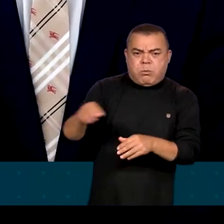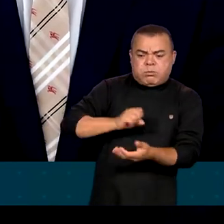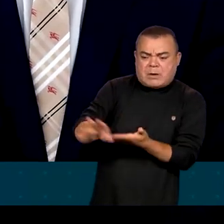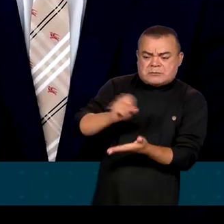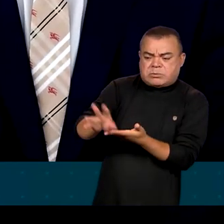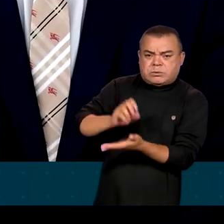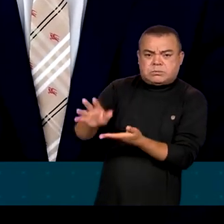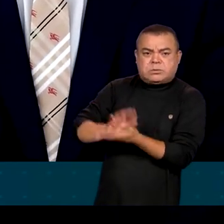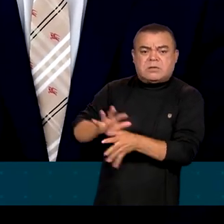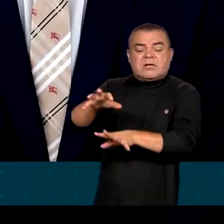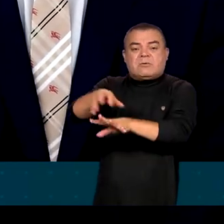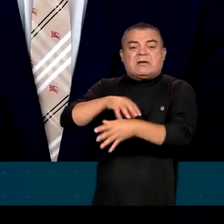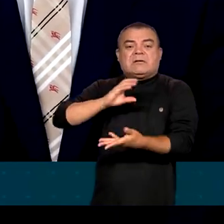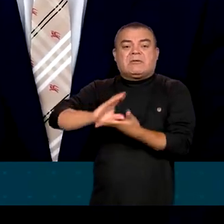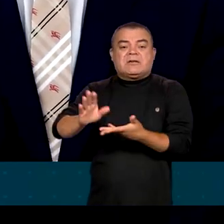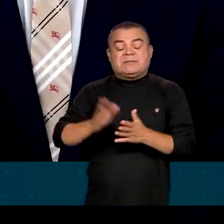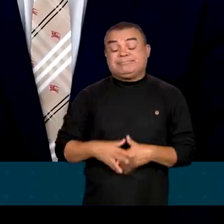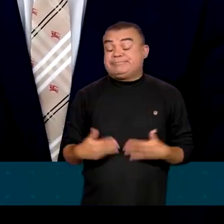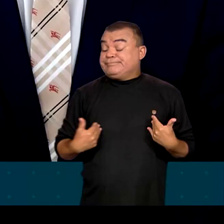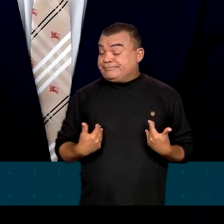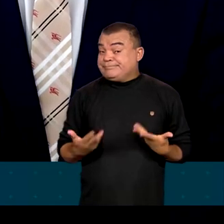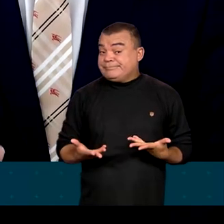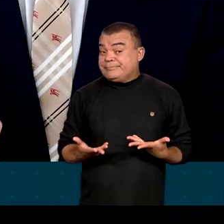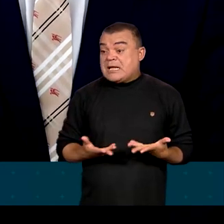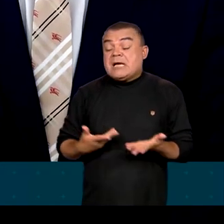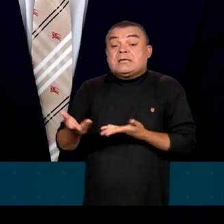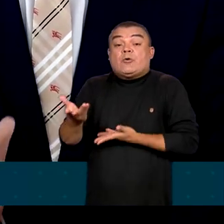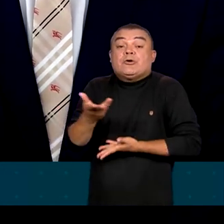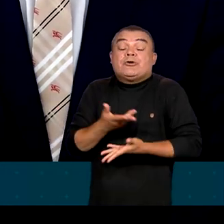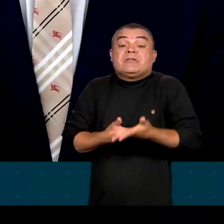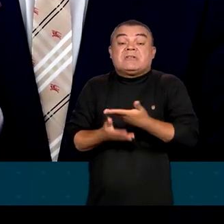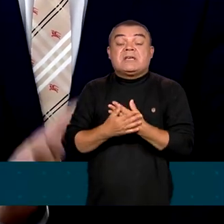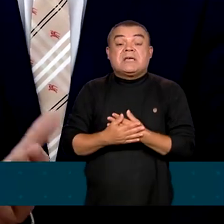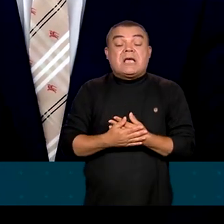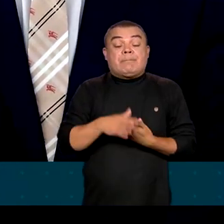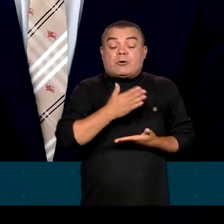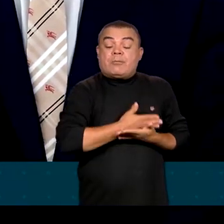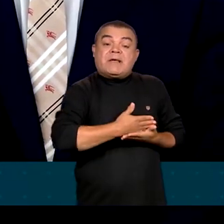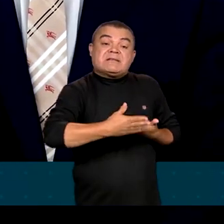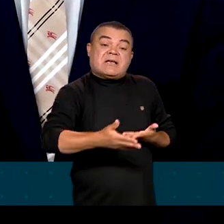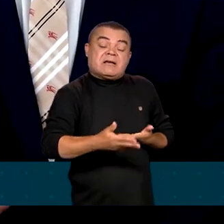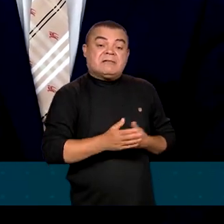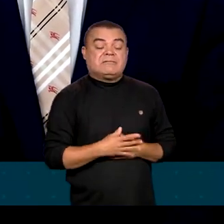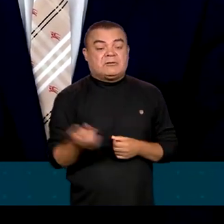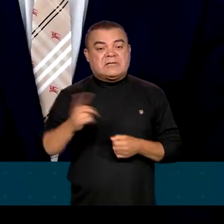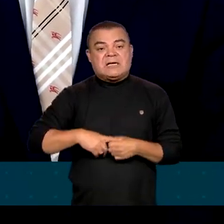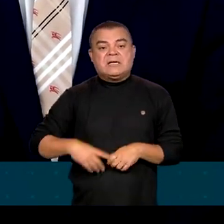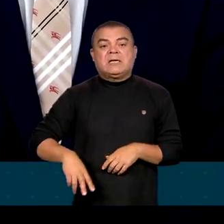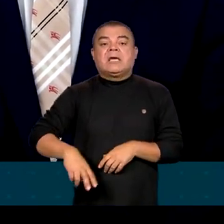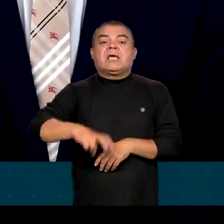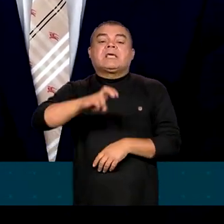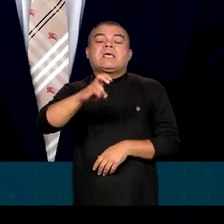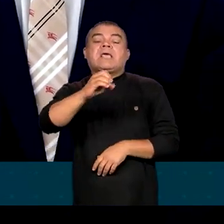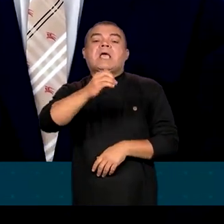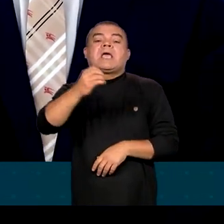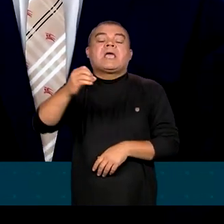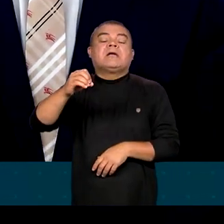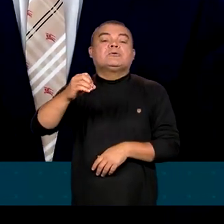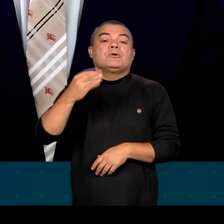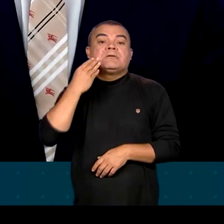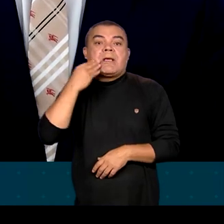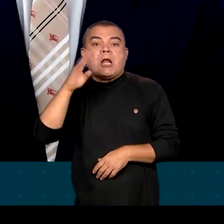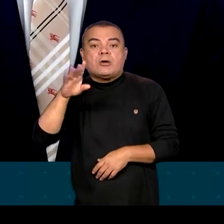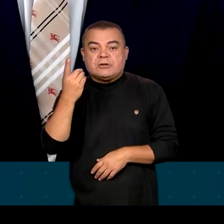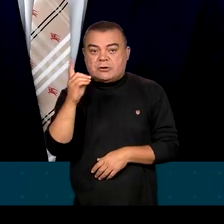E eu negociei com ela, que a gente pode ter agora, para começar a retomar, 500 milhões de dólares. Eu estou falando de 2 bilhões e meio. Para quê?